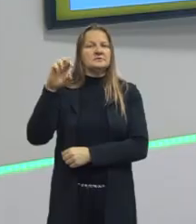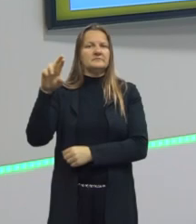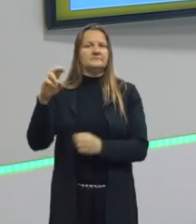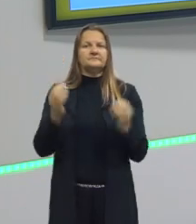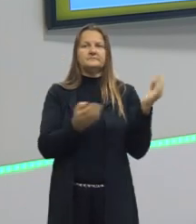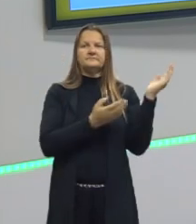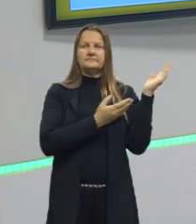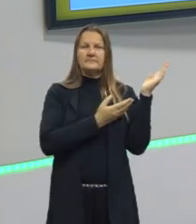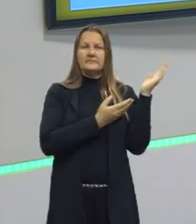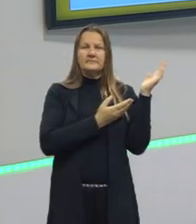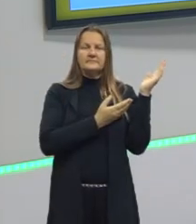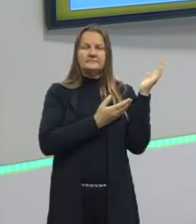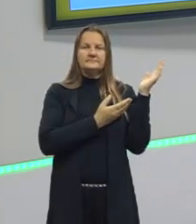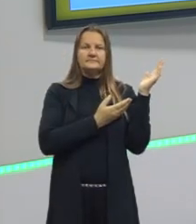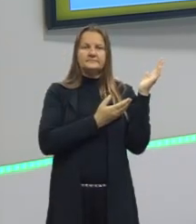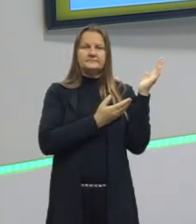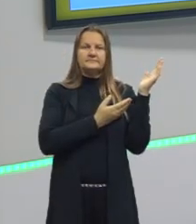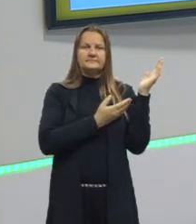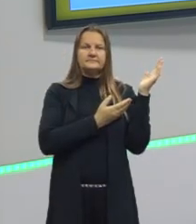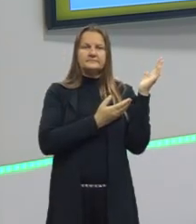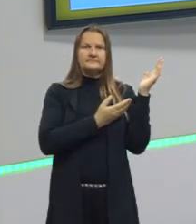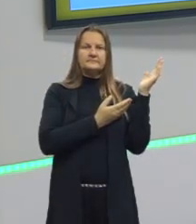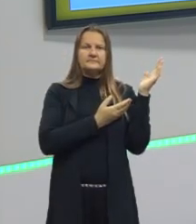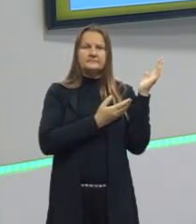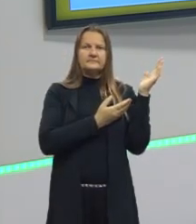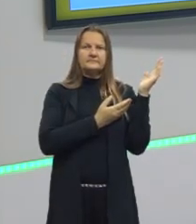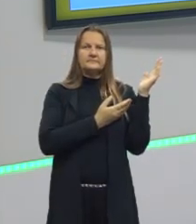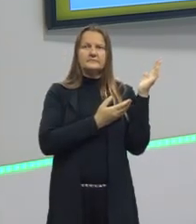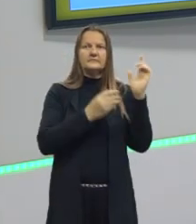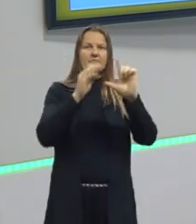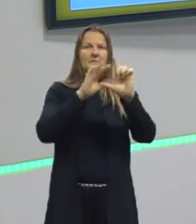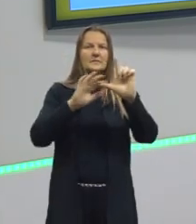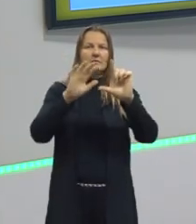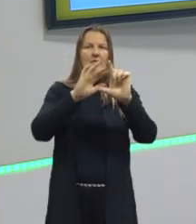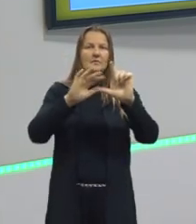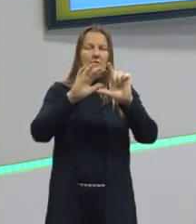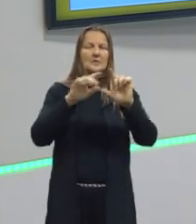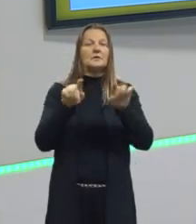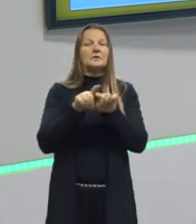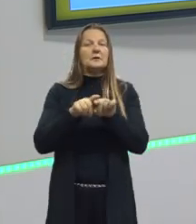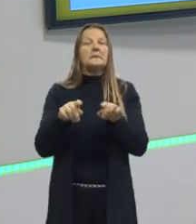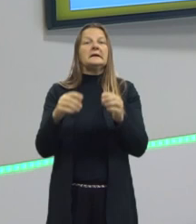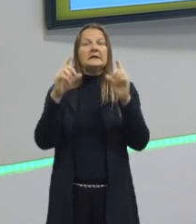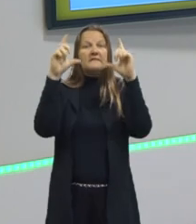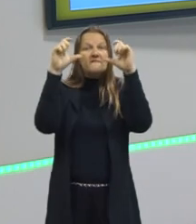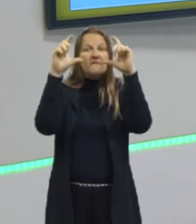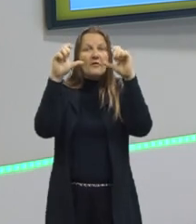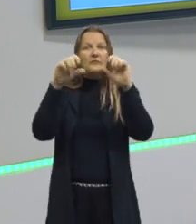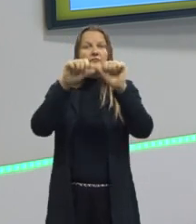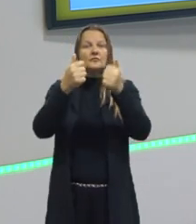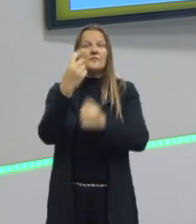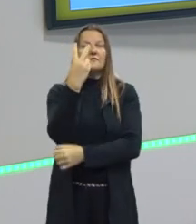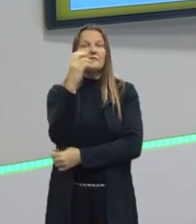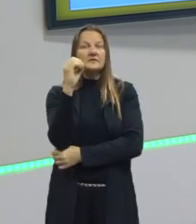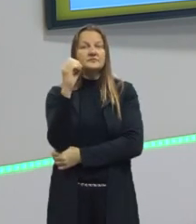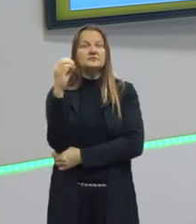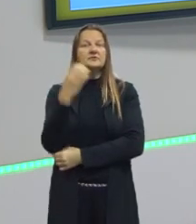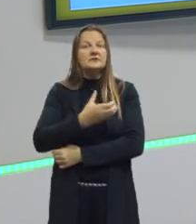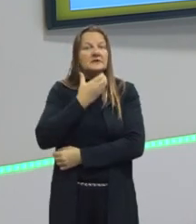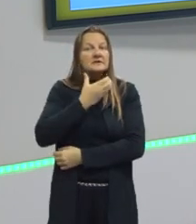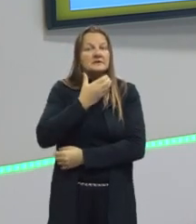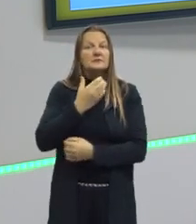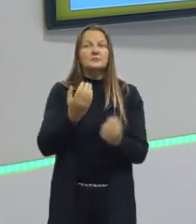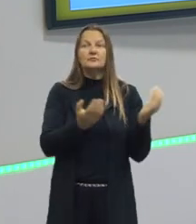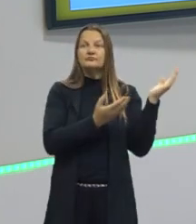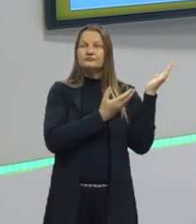teve um balanço, um saldo positivo. Trago pra vocês também uma imagem, ó, de 20 de dezembro de 2001, né, esses